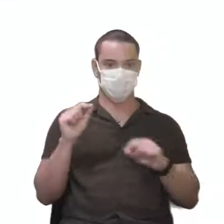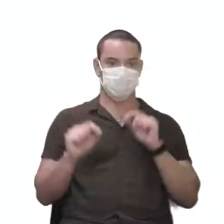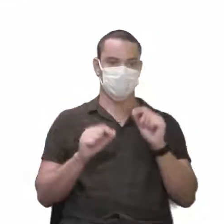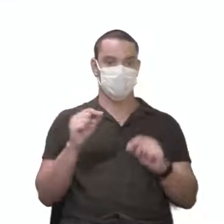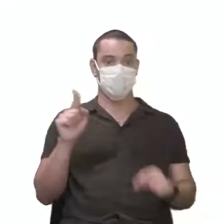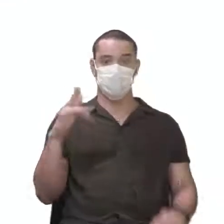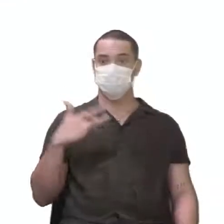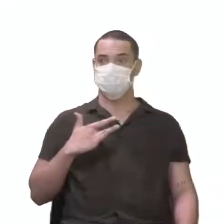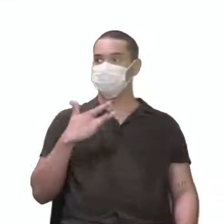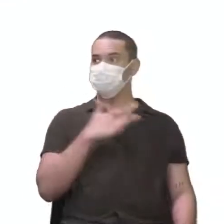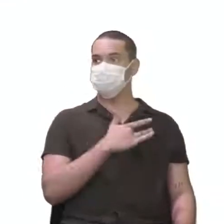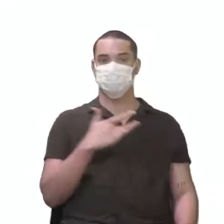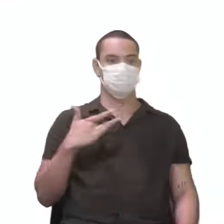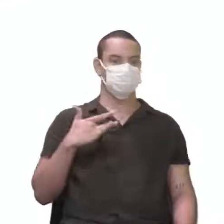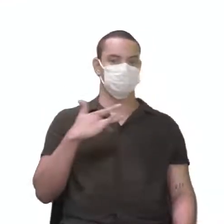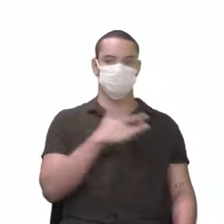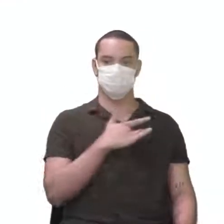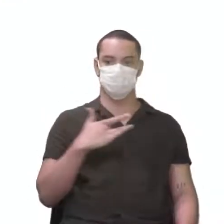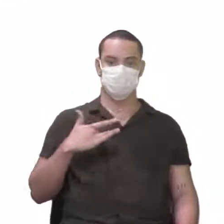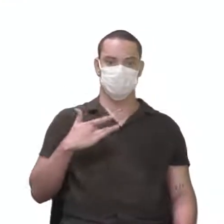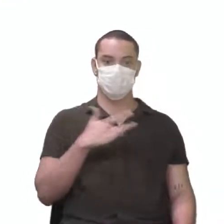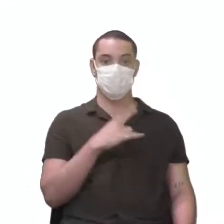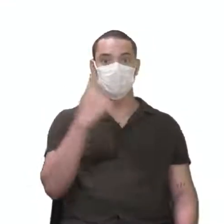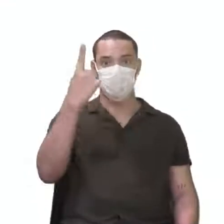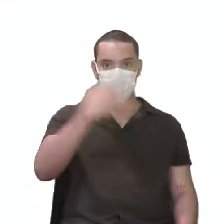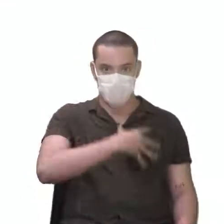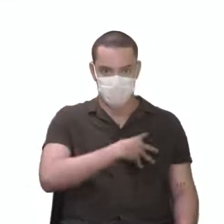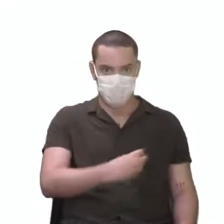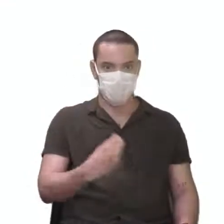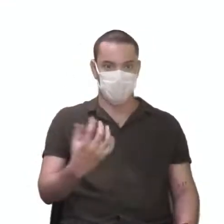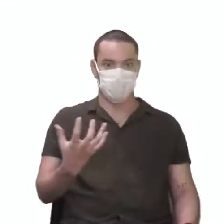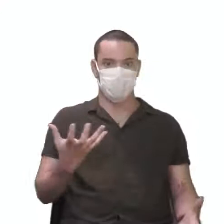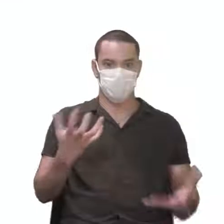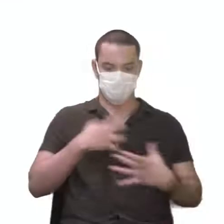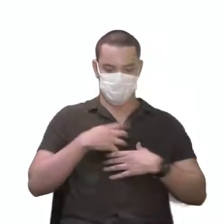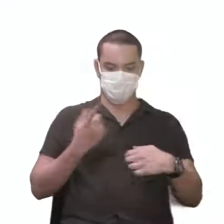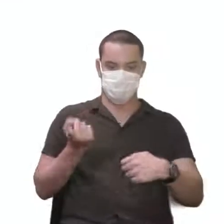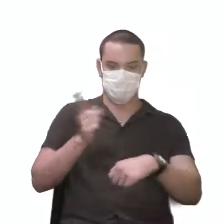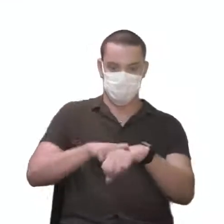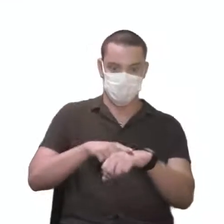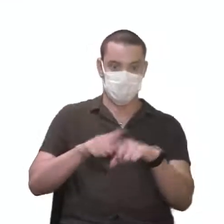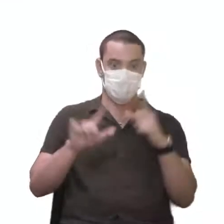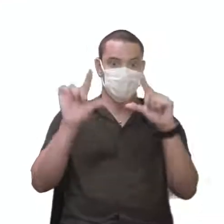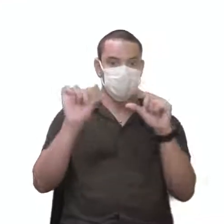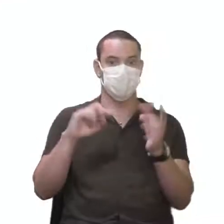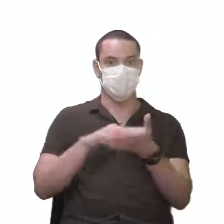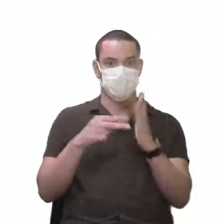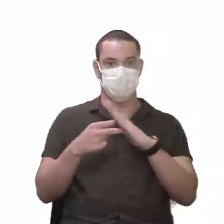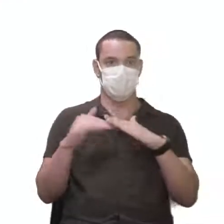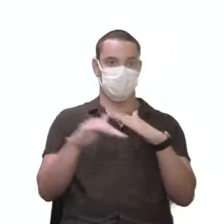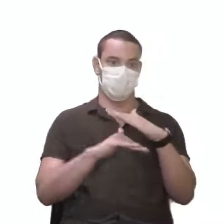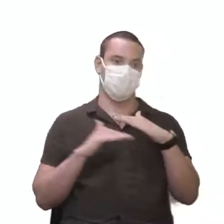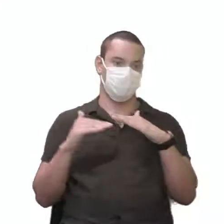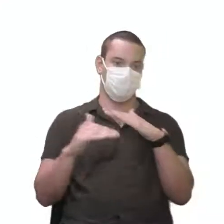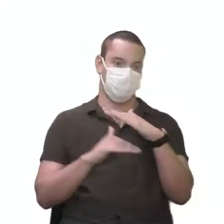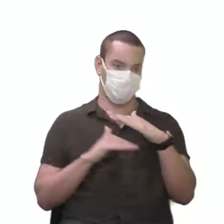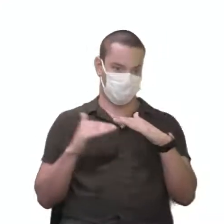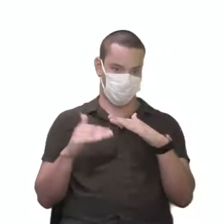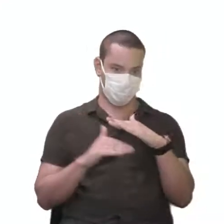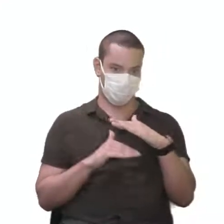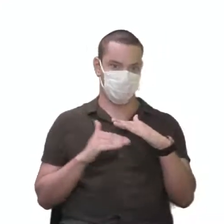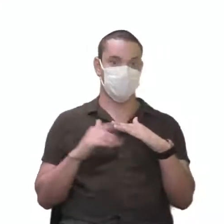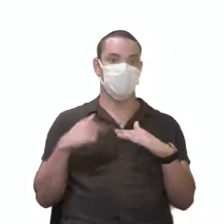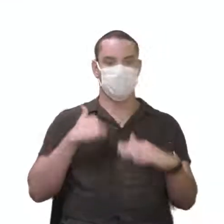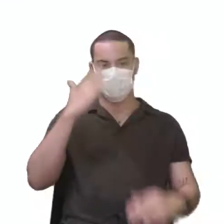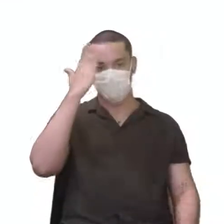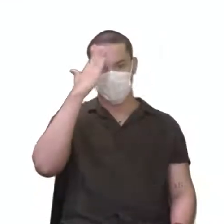são saudáveis, né? São normais e tiveram um filho somente afetado. Então, essa frequência já menor indica recessividade. E aqui no caso, eu